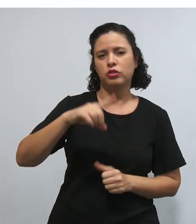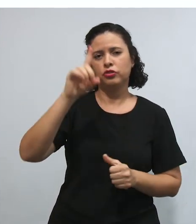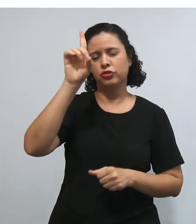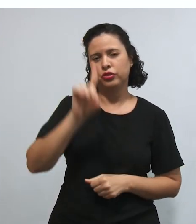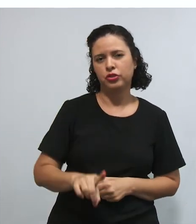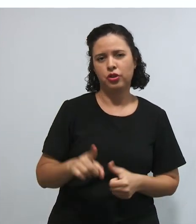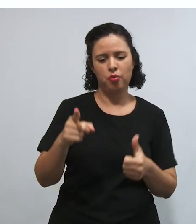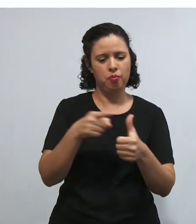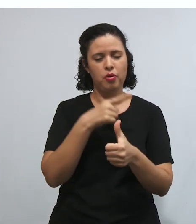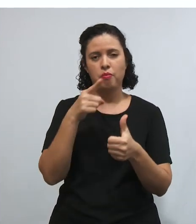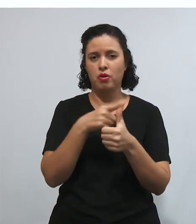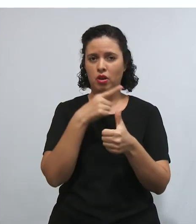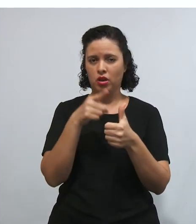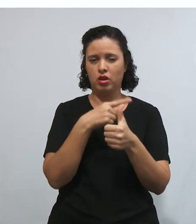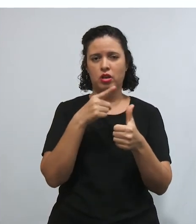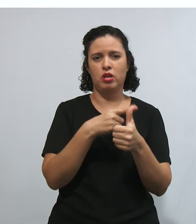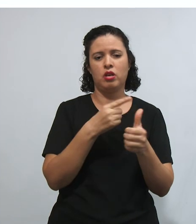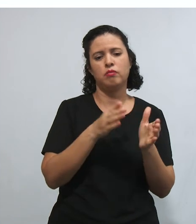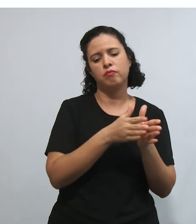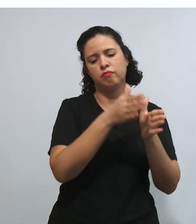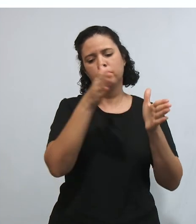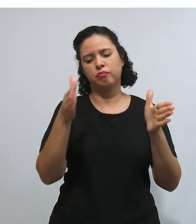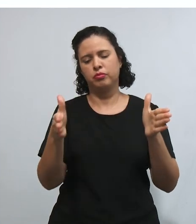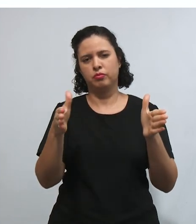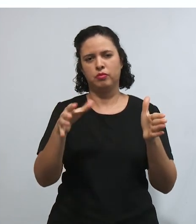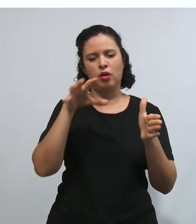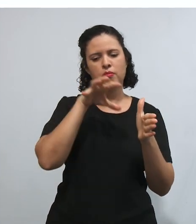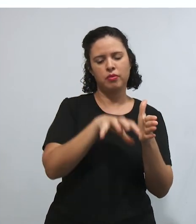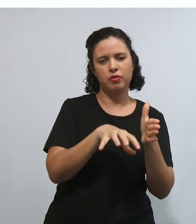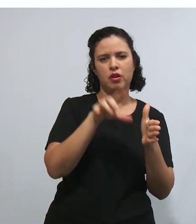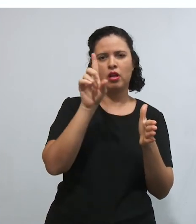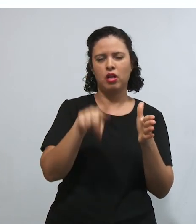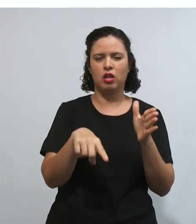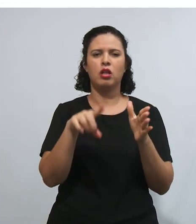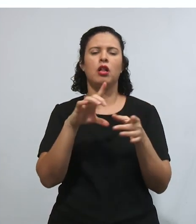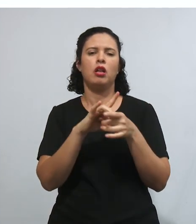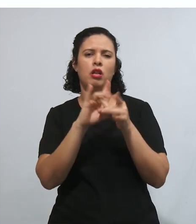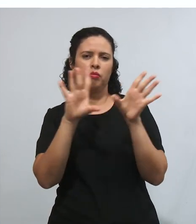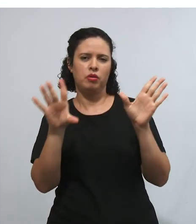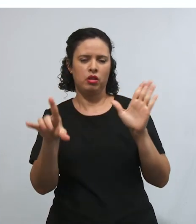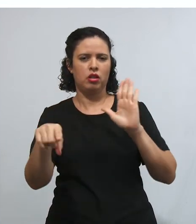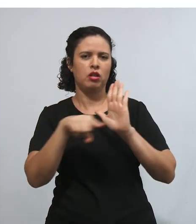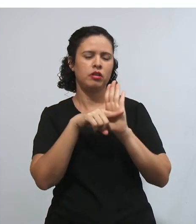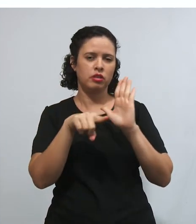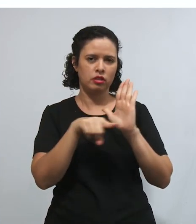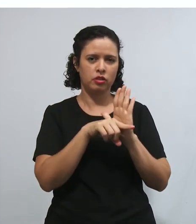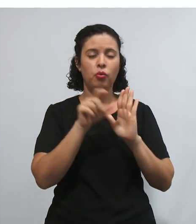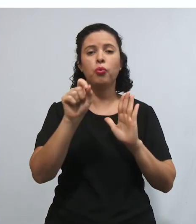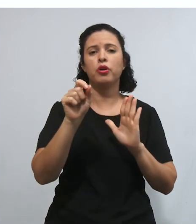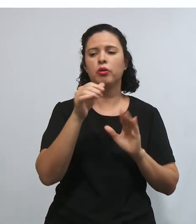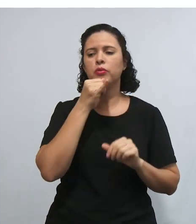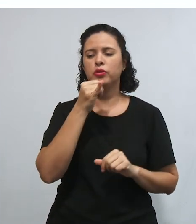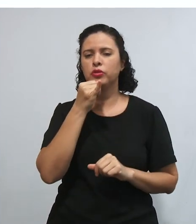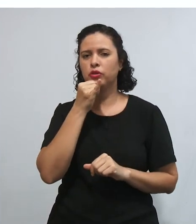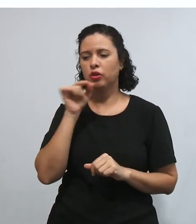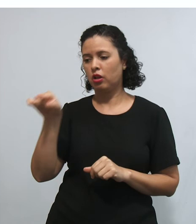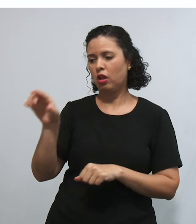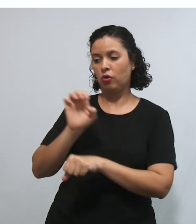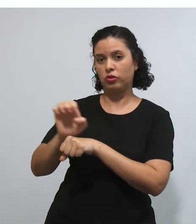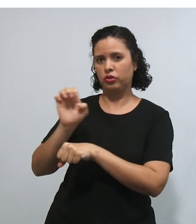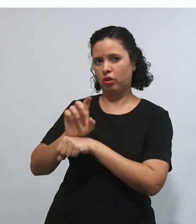são liberdades negativas, onde ela vem restringir a atuação do Estado.